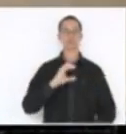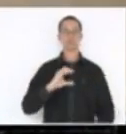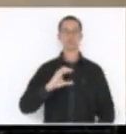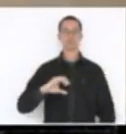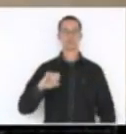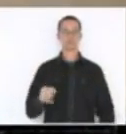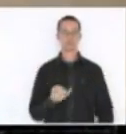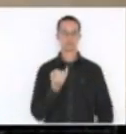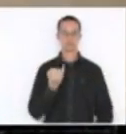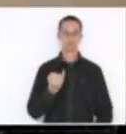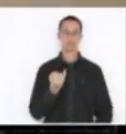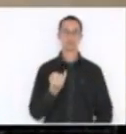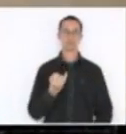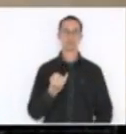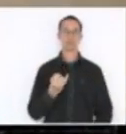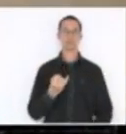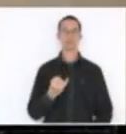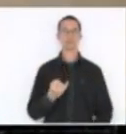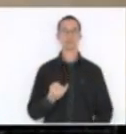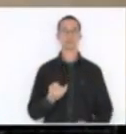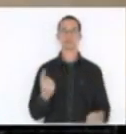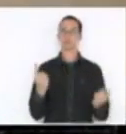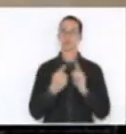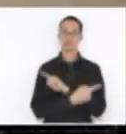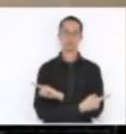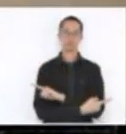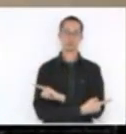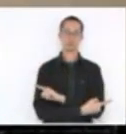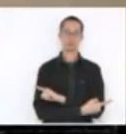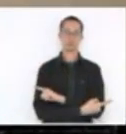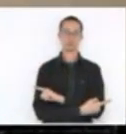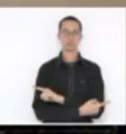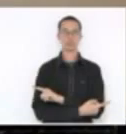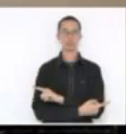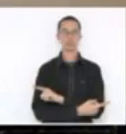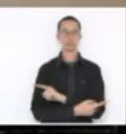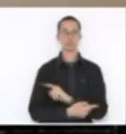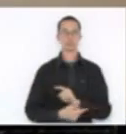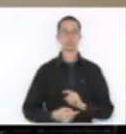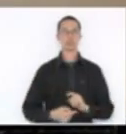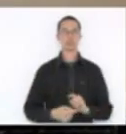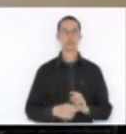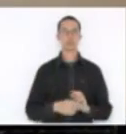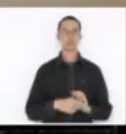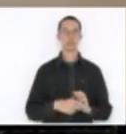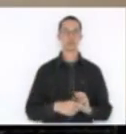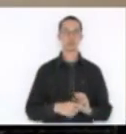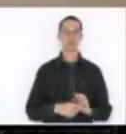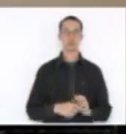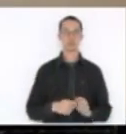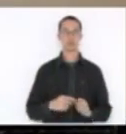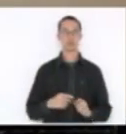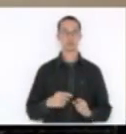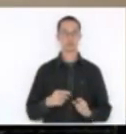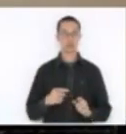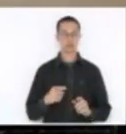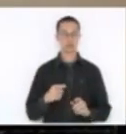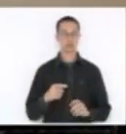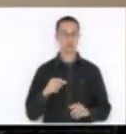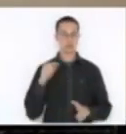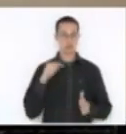apresentou o parecer contrário às seguintes matérias e que as mesmas